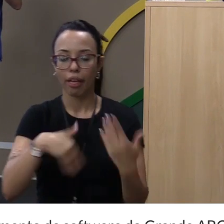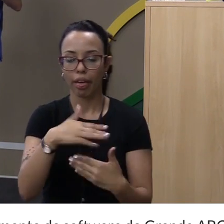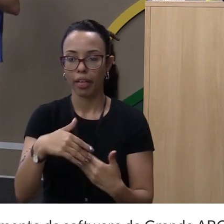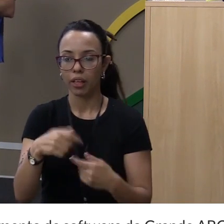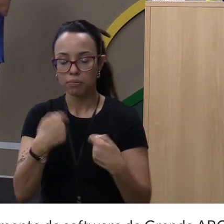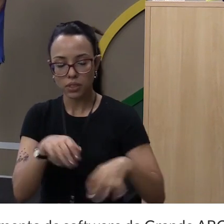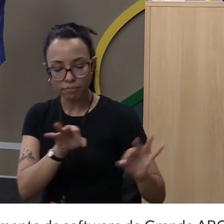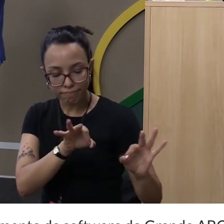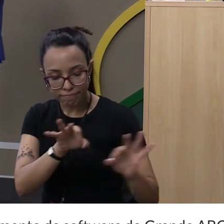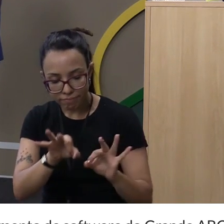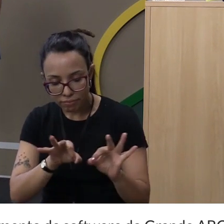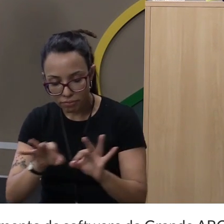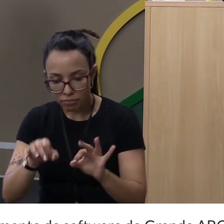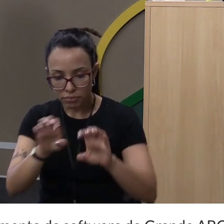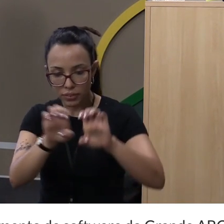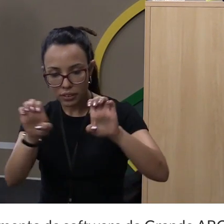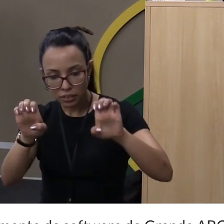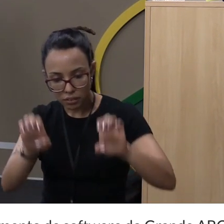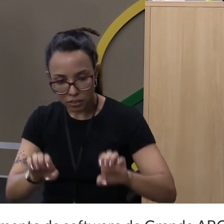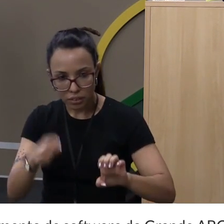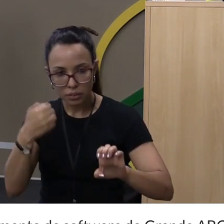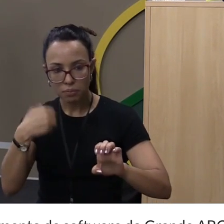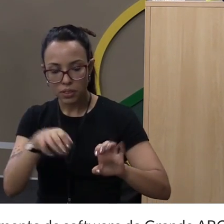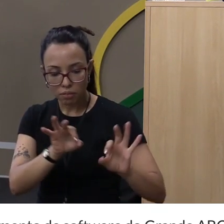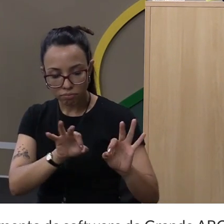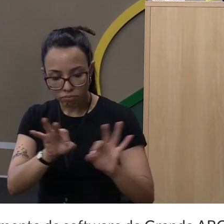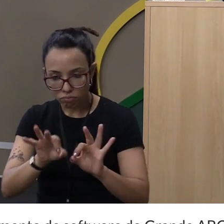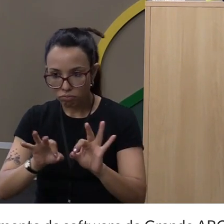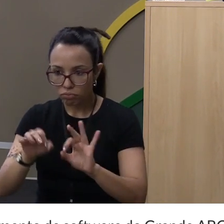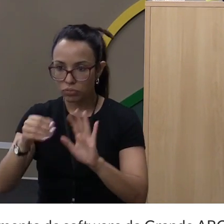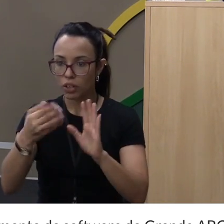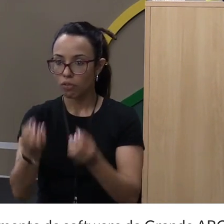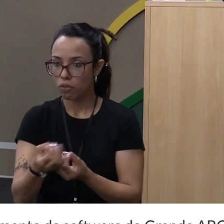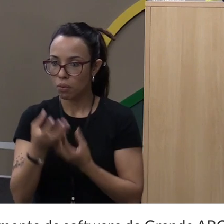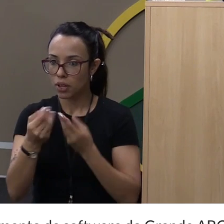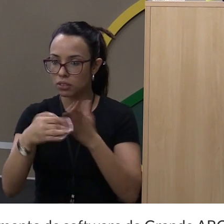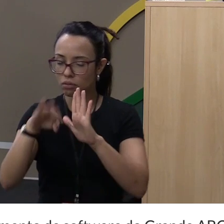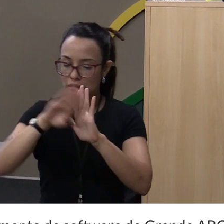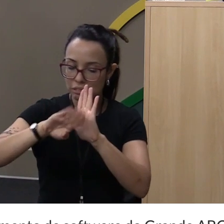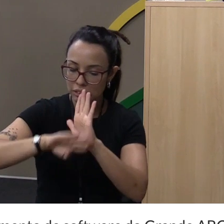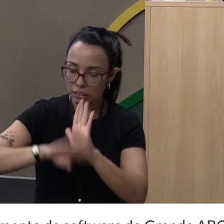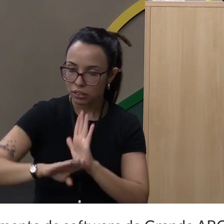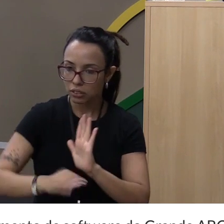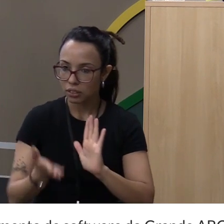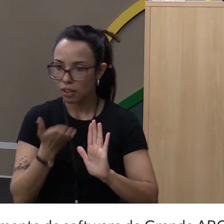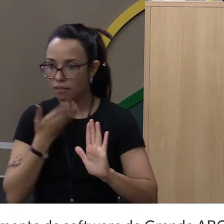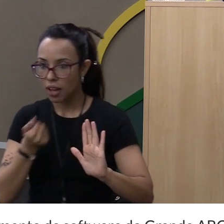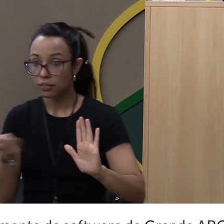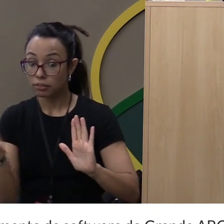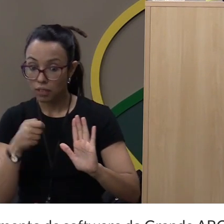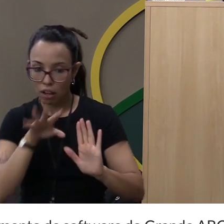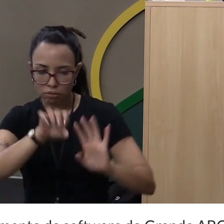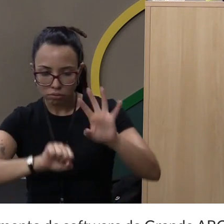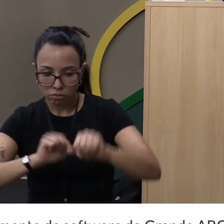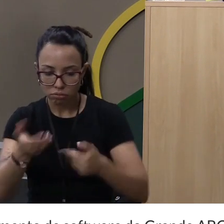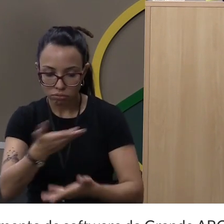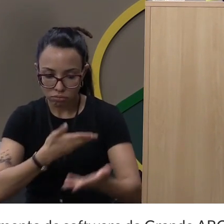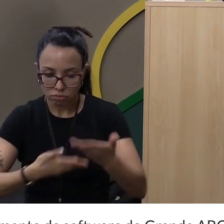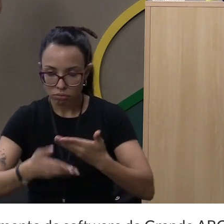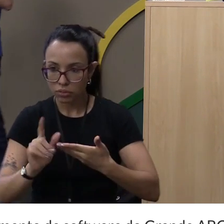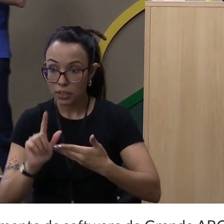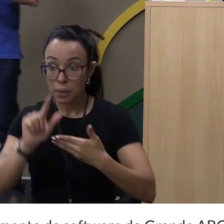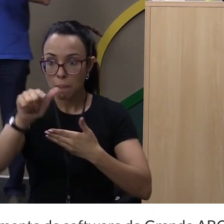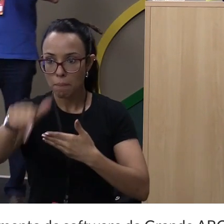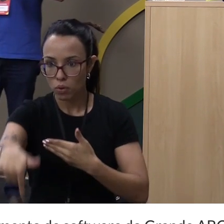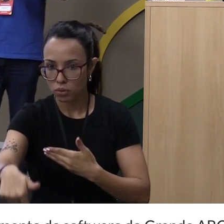monte de informação. Mas você tem que estruturar essas informações de uma maneira que seja fácil de você interagir com elas depois.